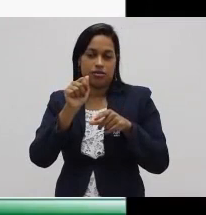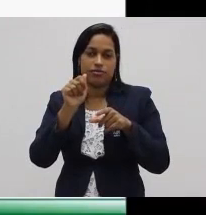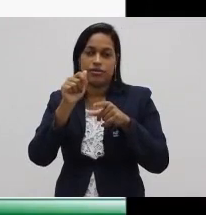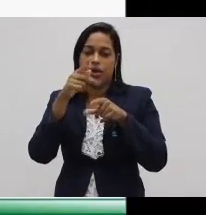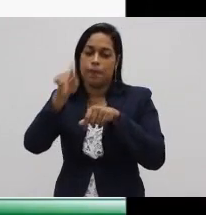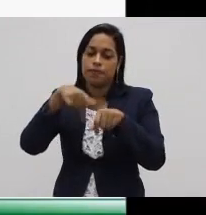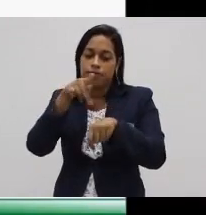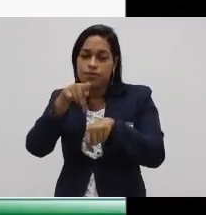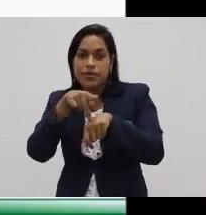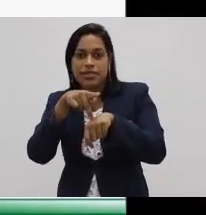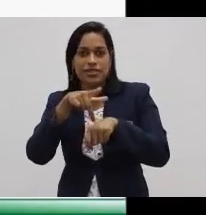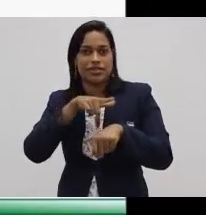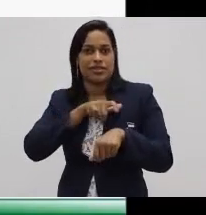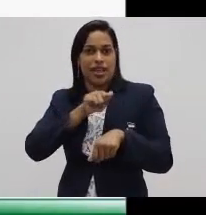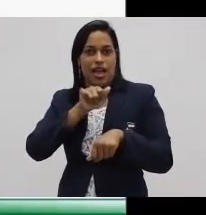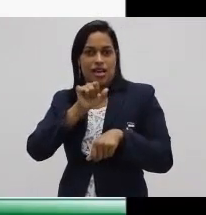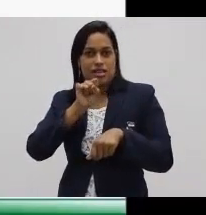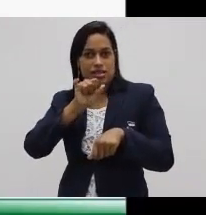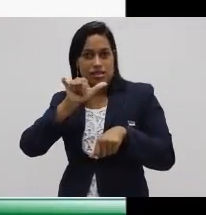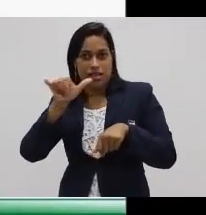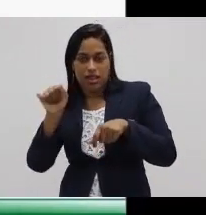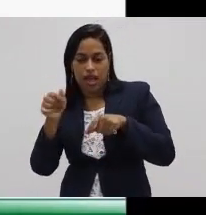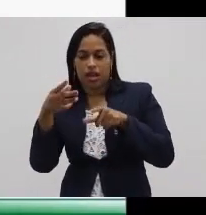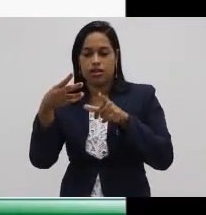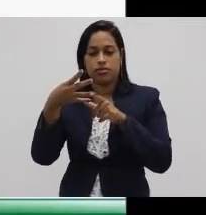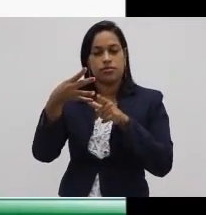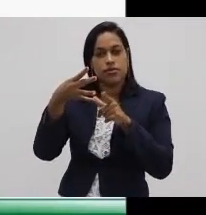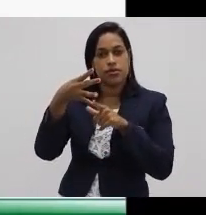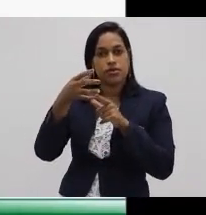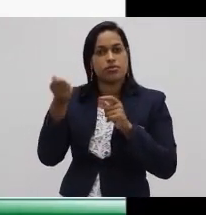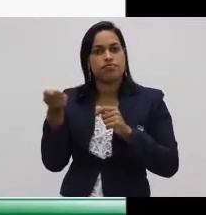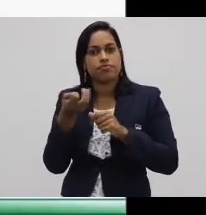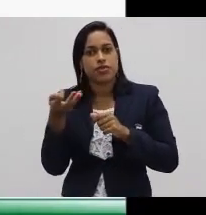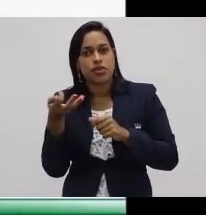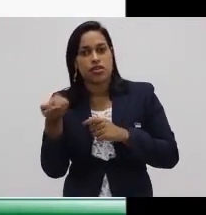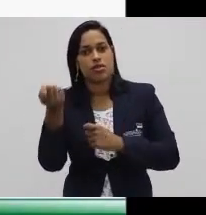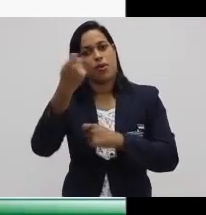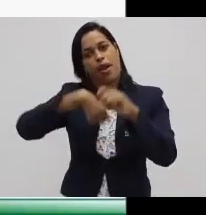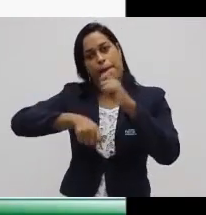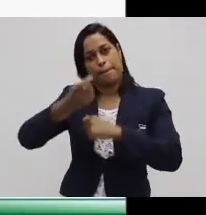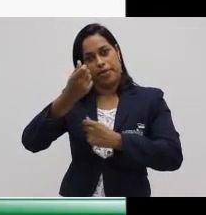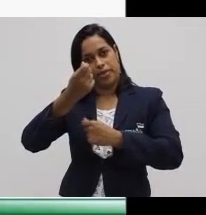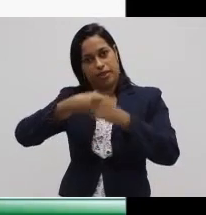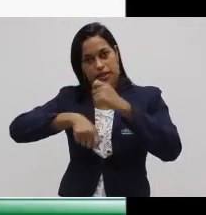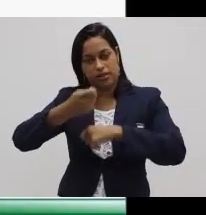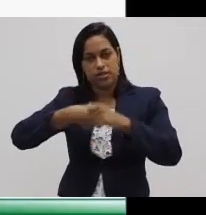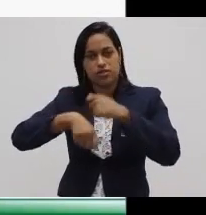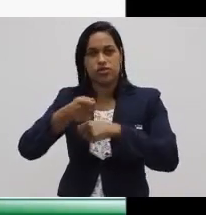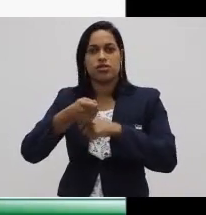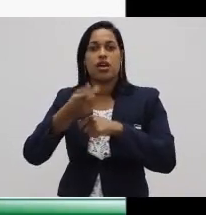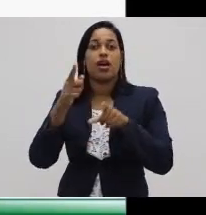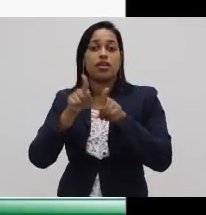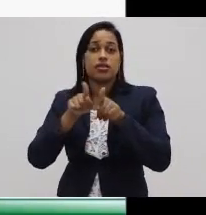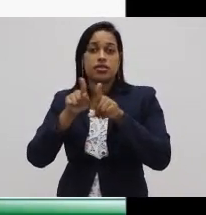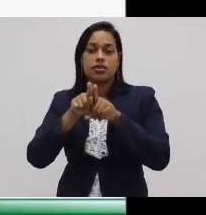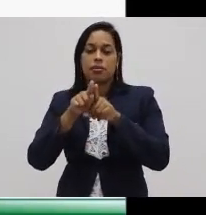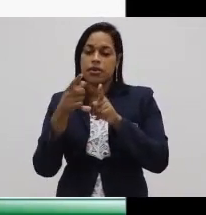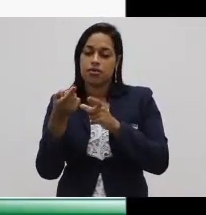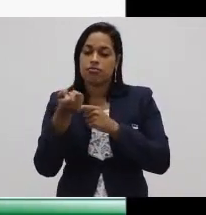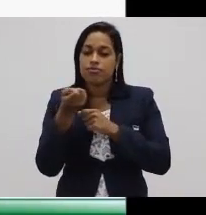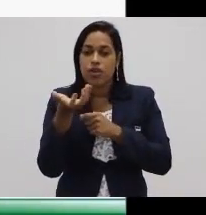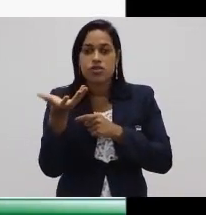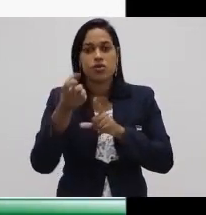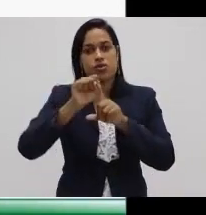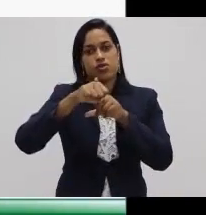o modo de produção feudal, o modo de produção capitalista e o modo de produção socialista.